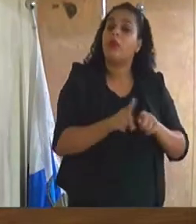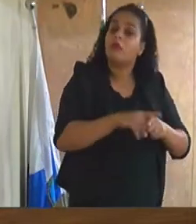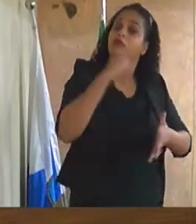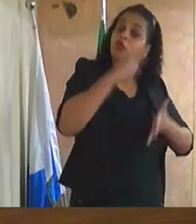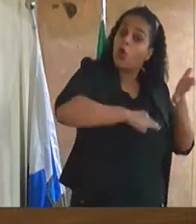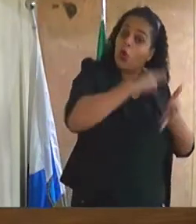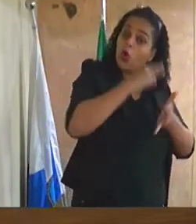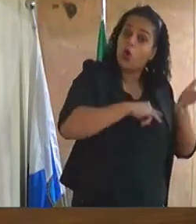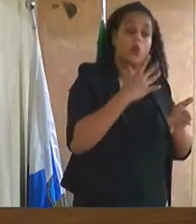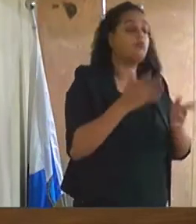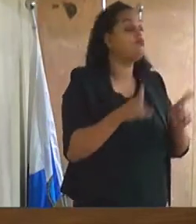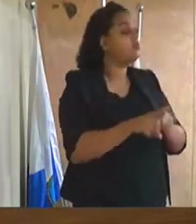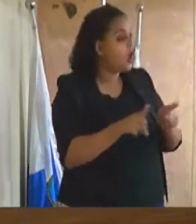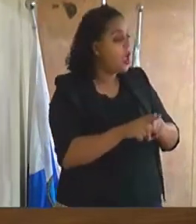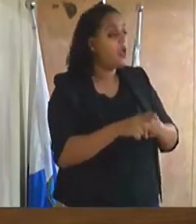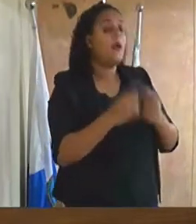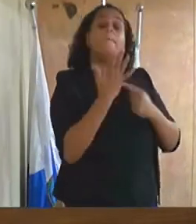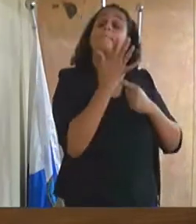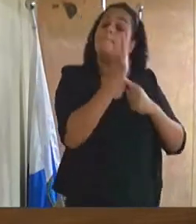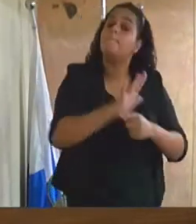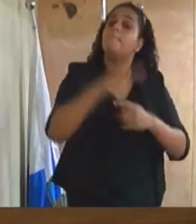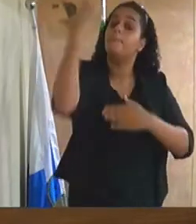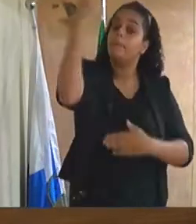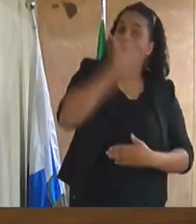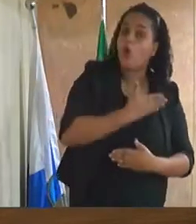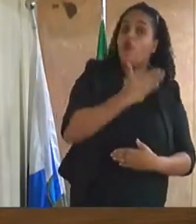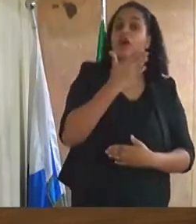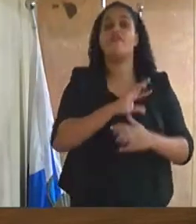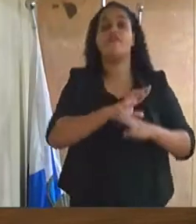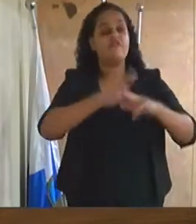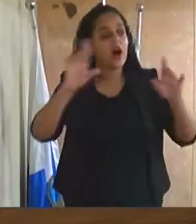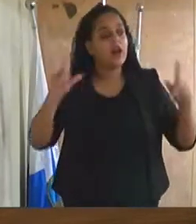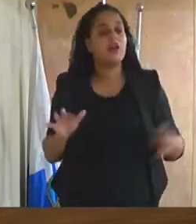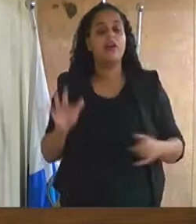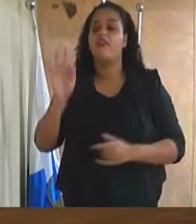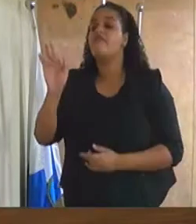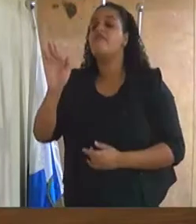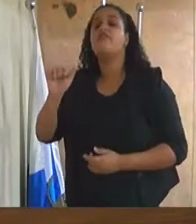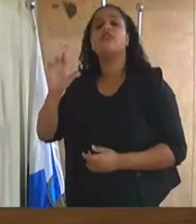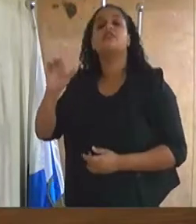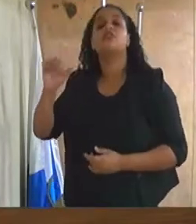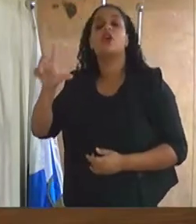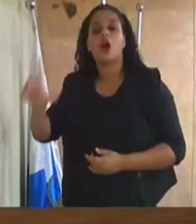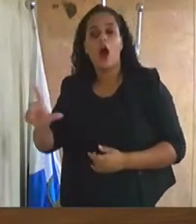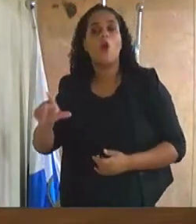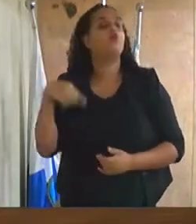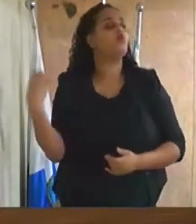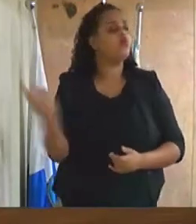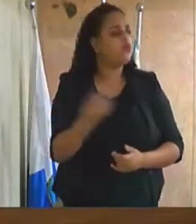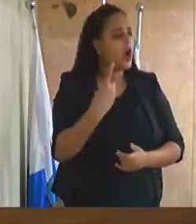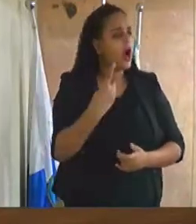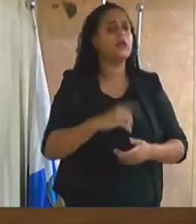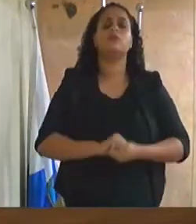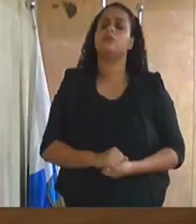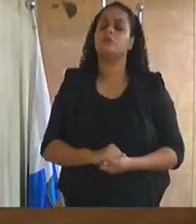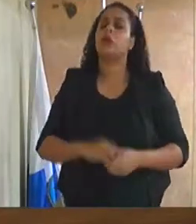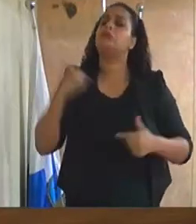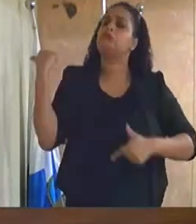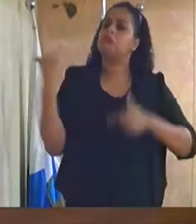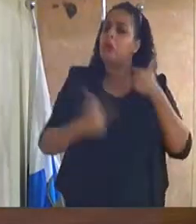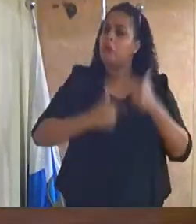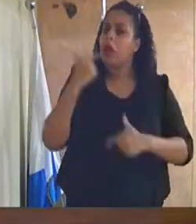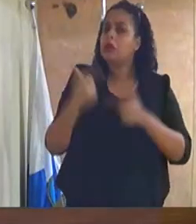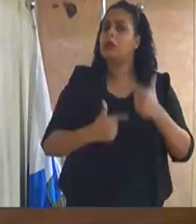eu tenho como comprovar várias notas fiscais das mercadorias que são expostas ali. São trabalhadores